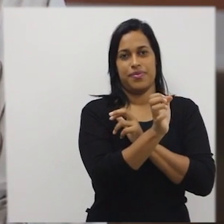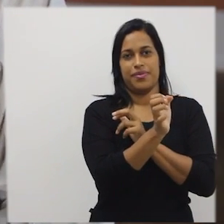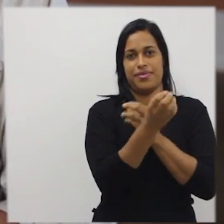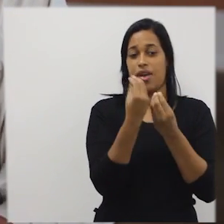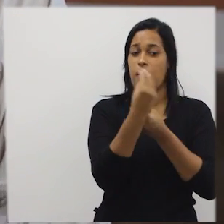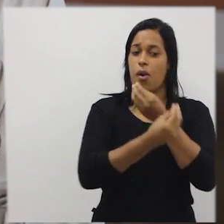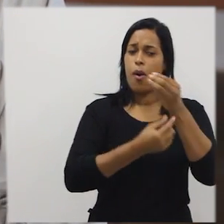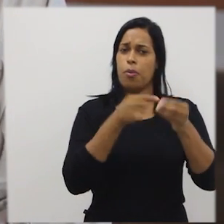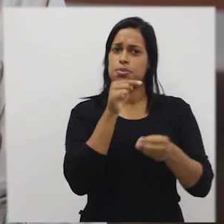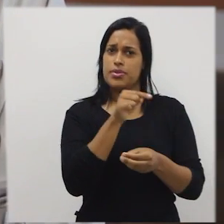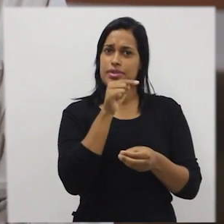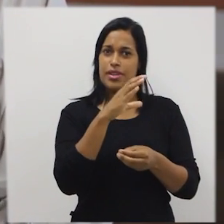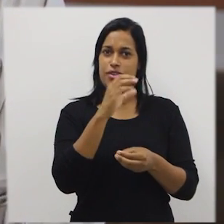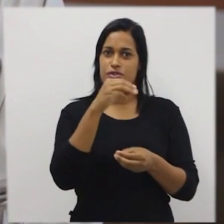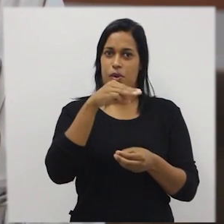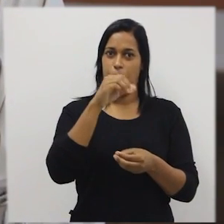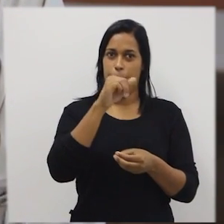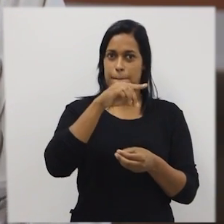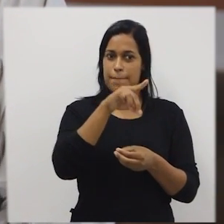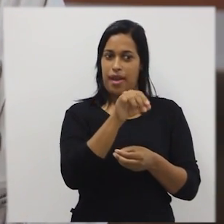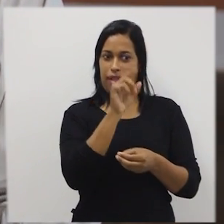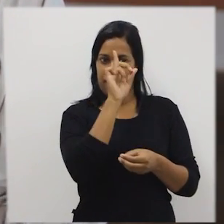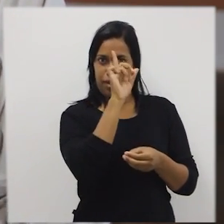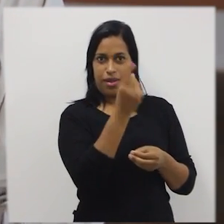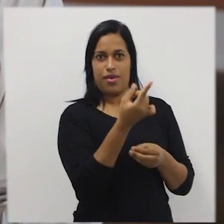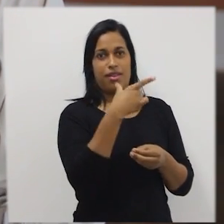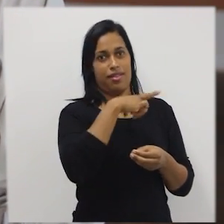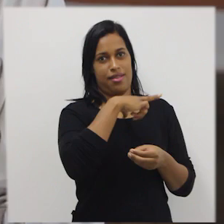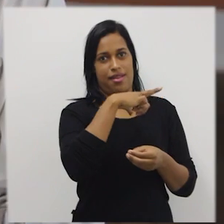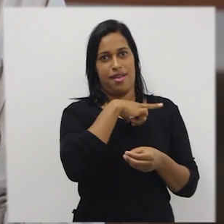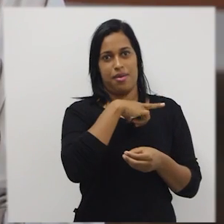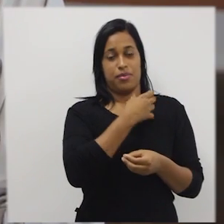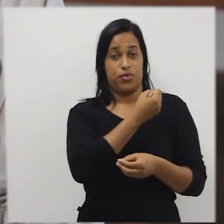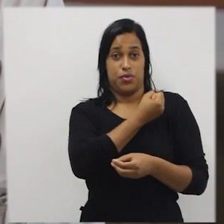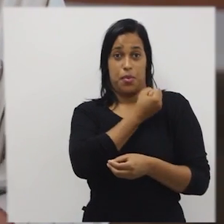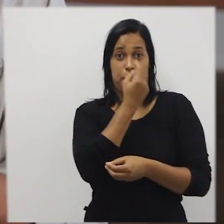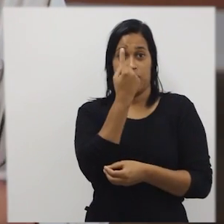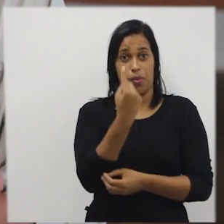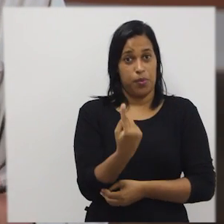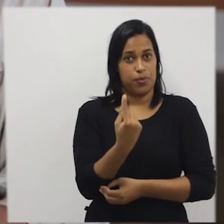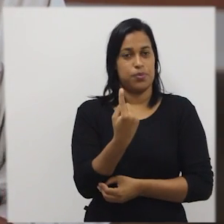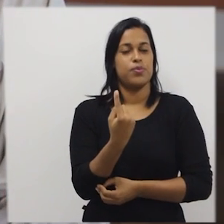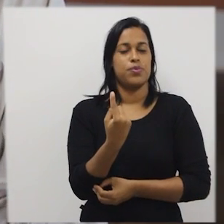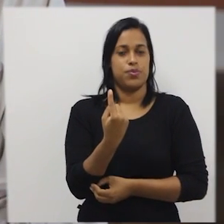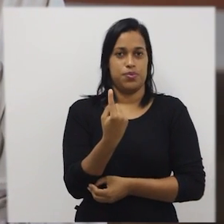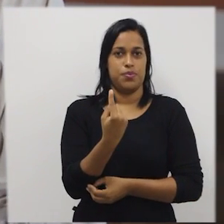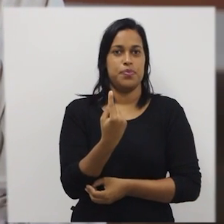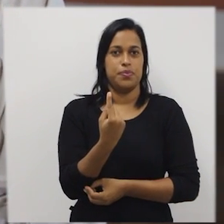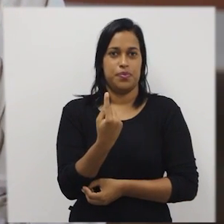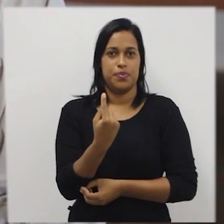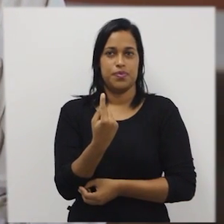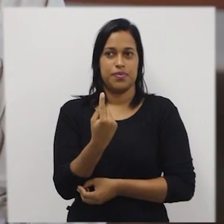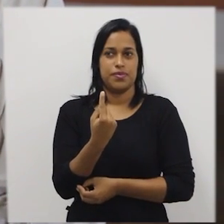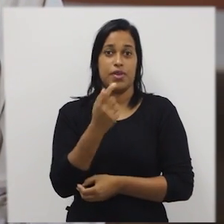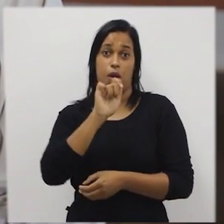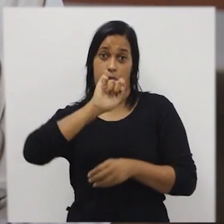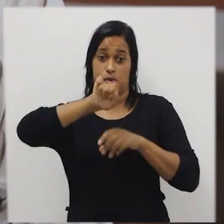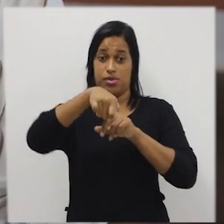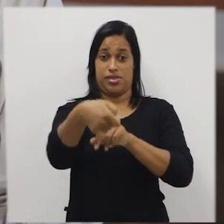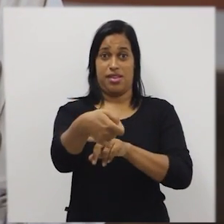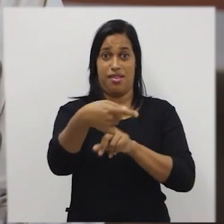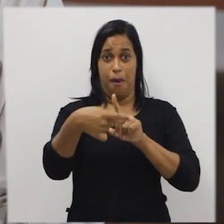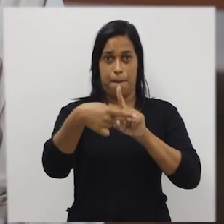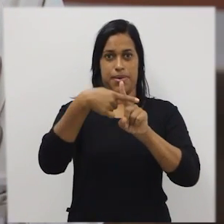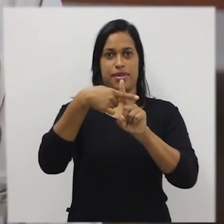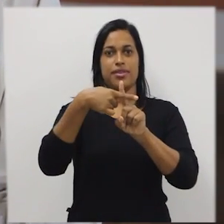nesse comando de atribuição que está no algoritmo, nós temos número 1, a variável número 1, o sinal de